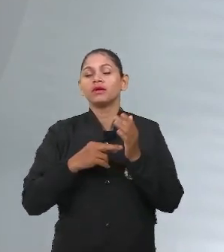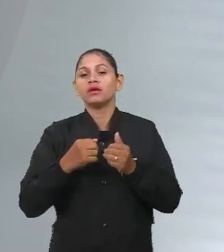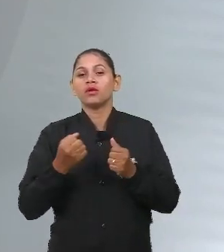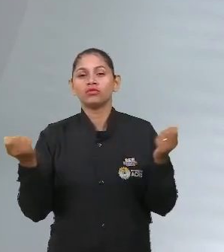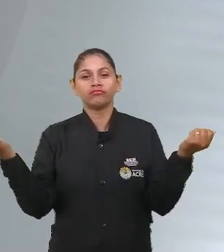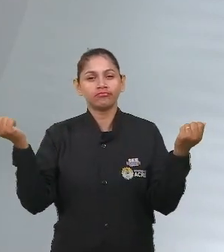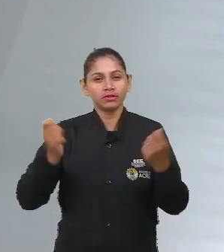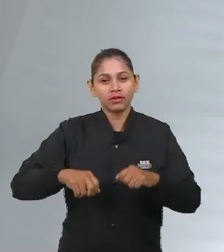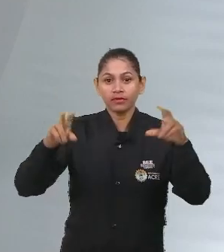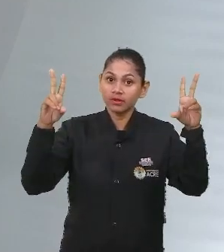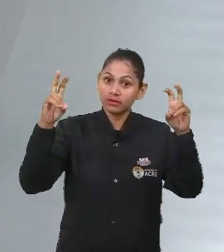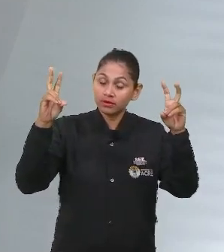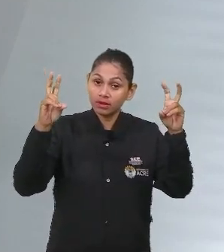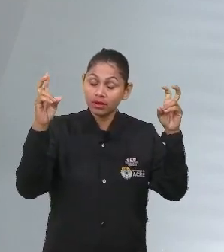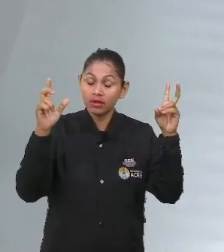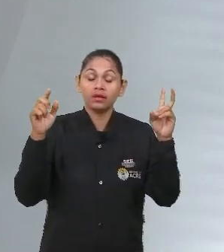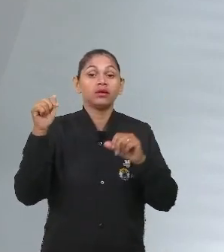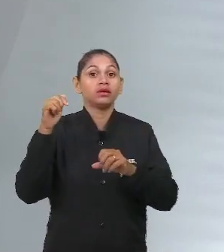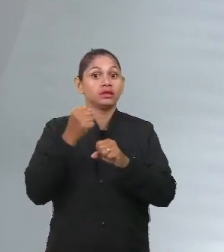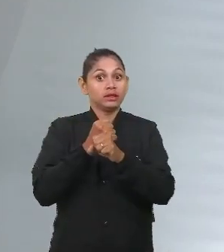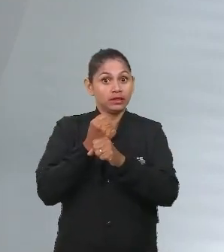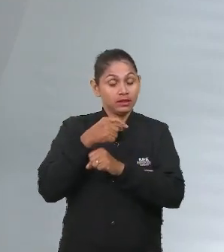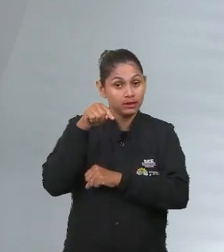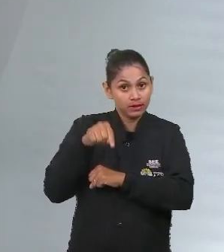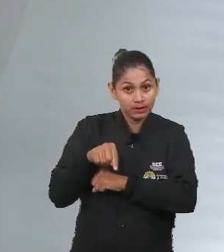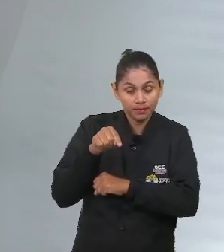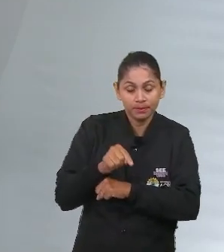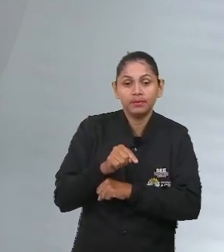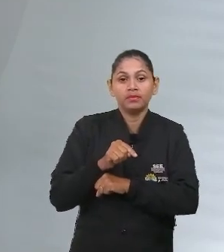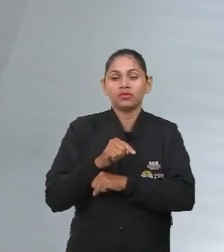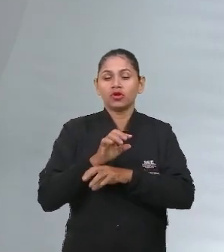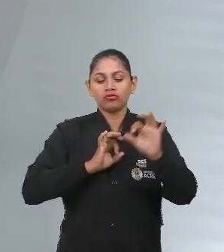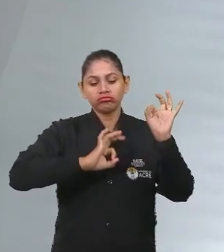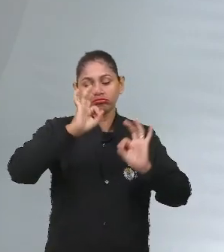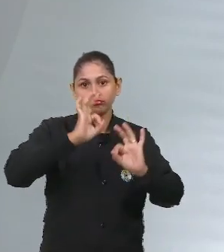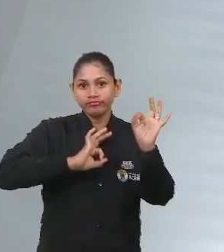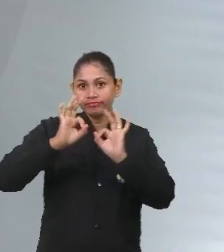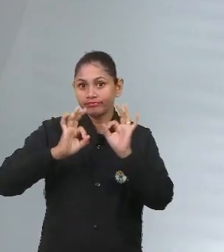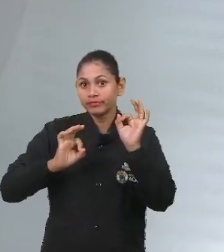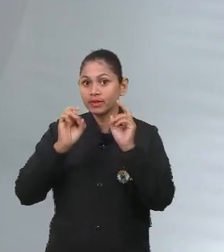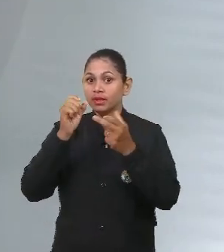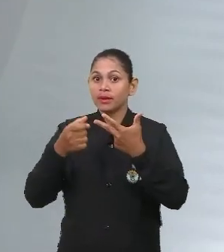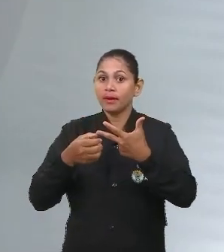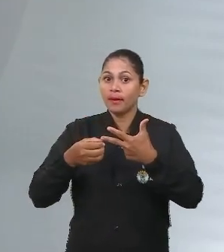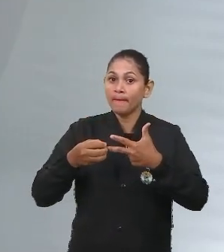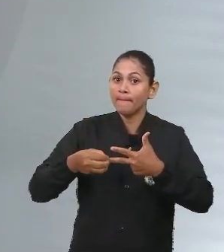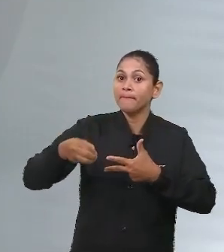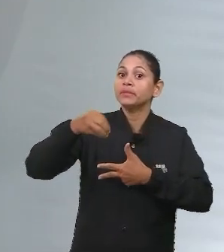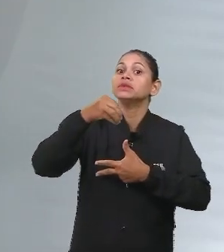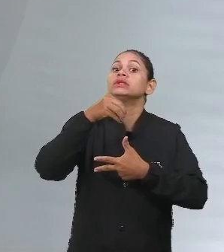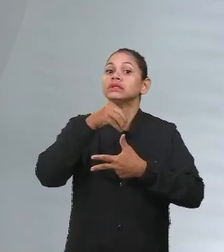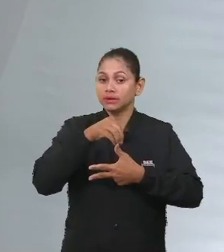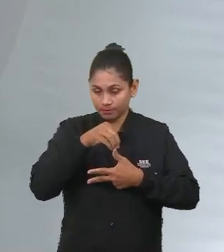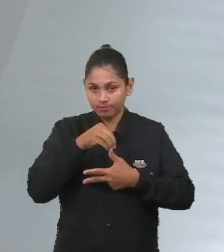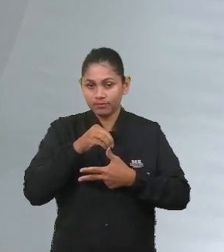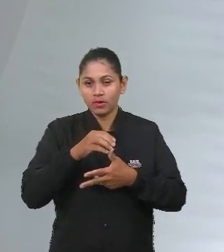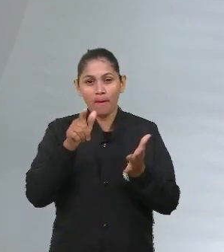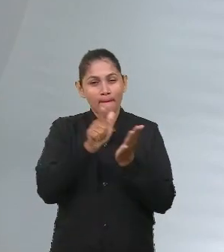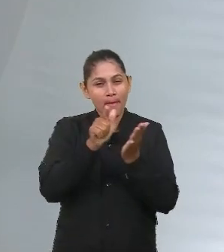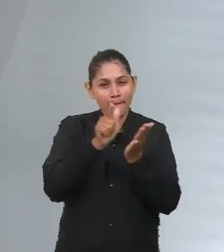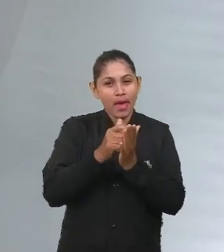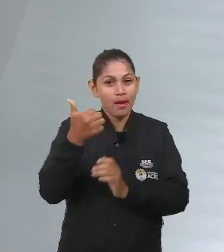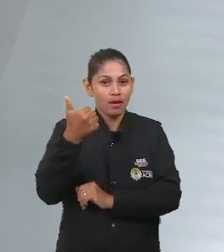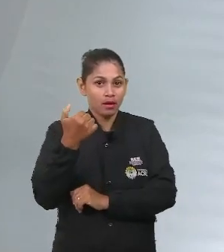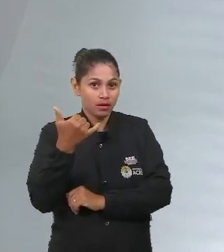redação para este ano, para você, aluno, que está se preparando aí para o Enem, tá bom? Então, como eu sempre digo, vamos lá, papel e caneta na